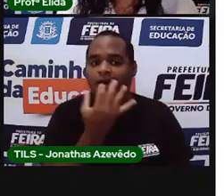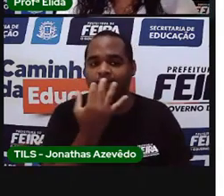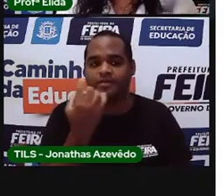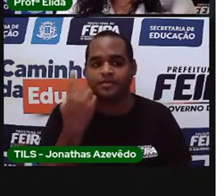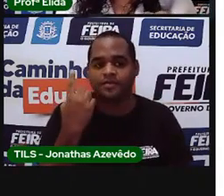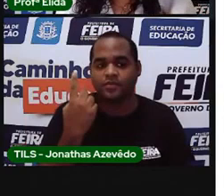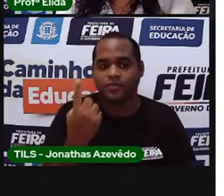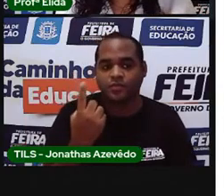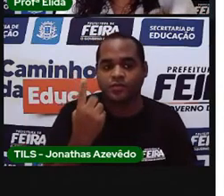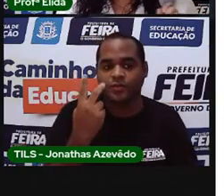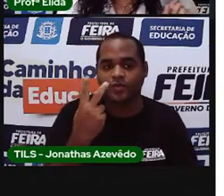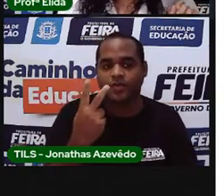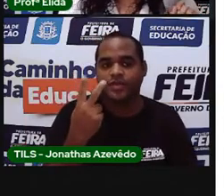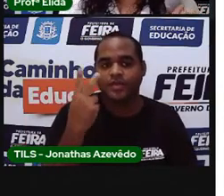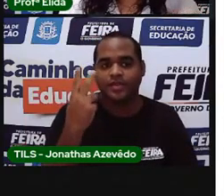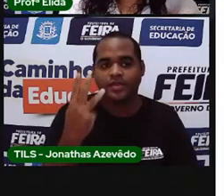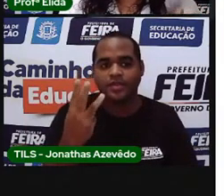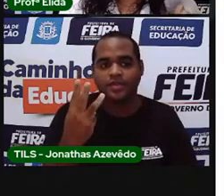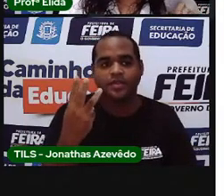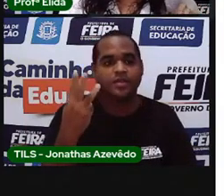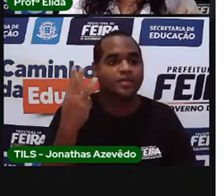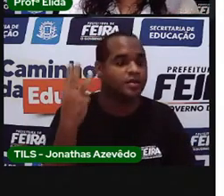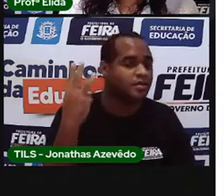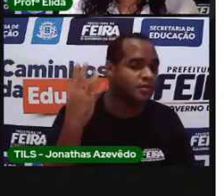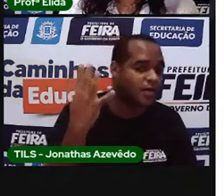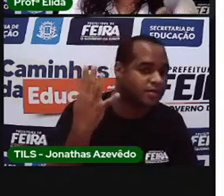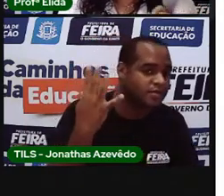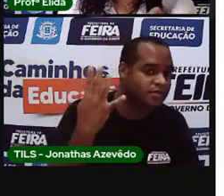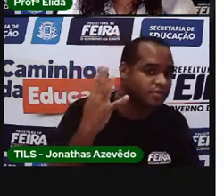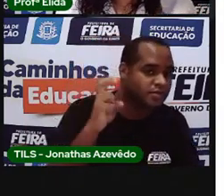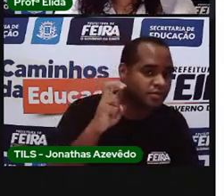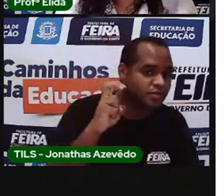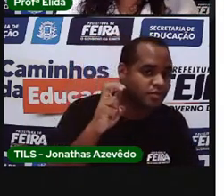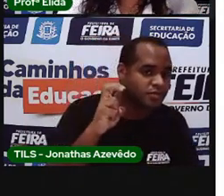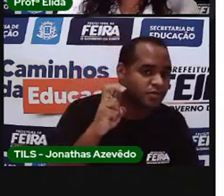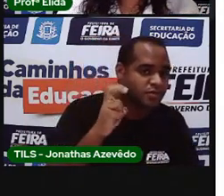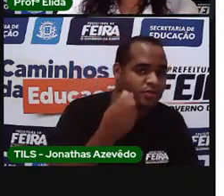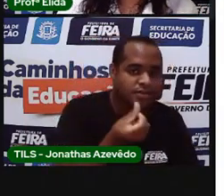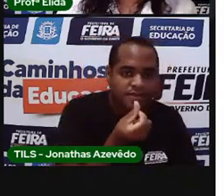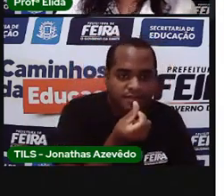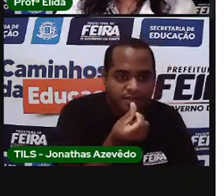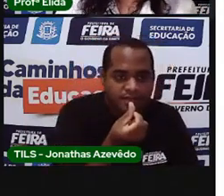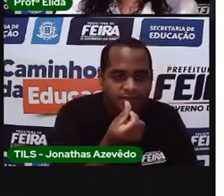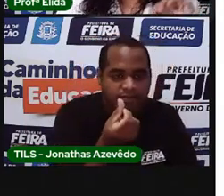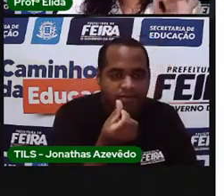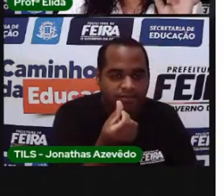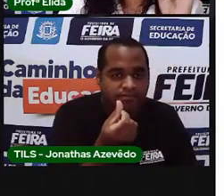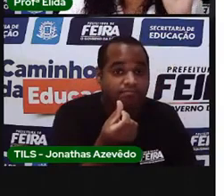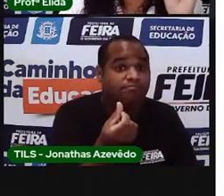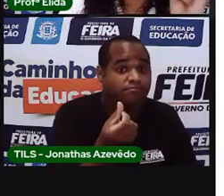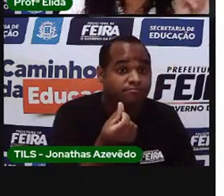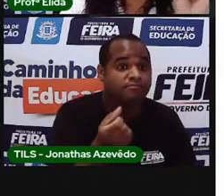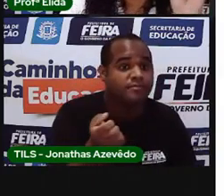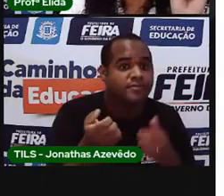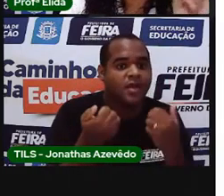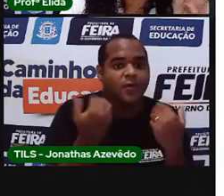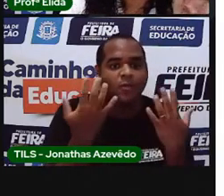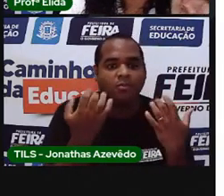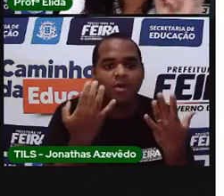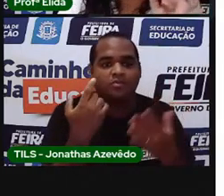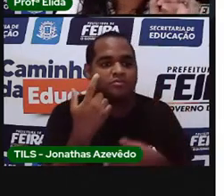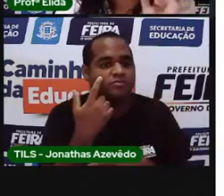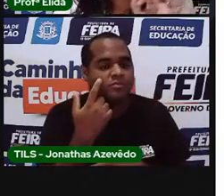Um, dois, três, quatro, cinco, seis. Então, qual é o